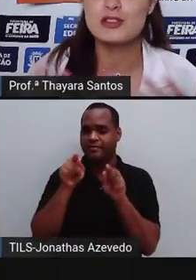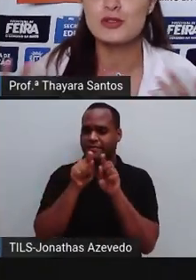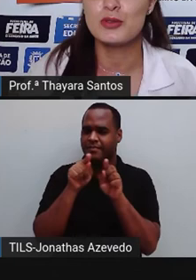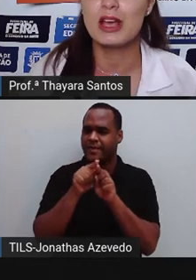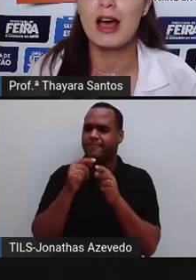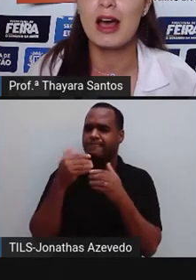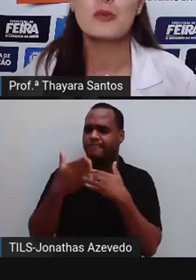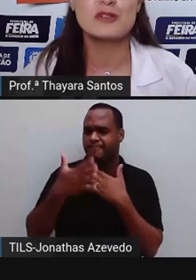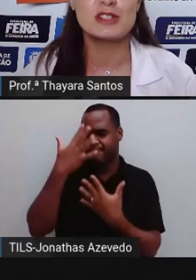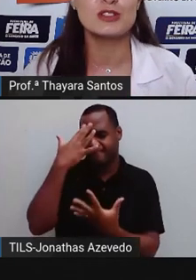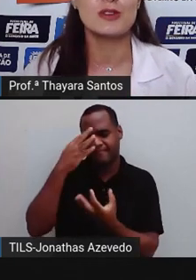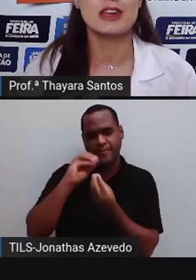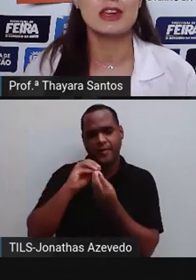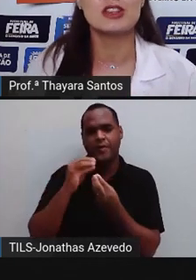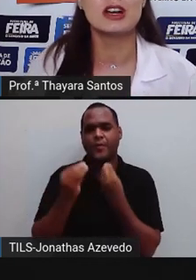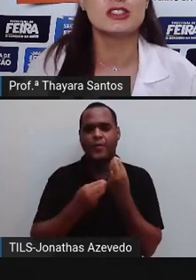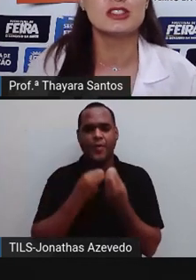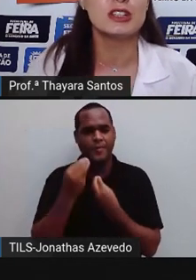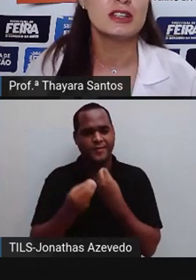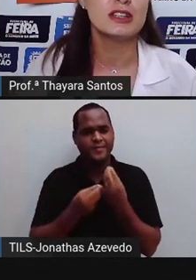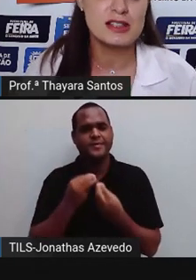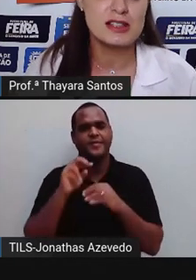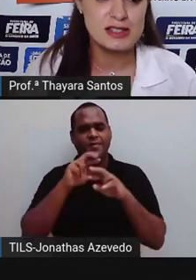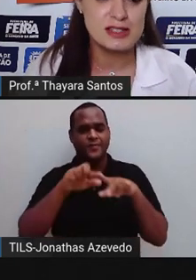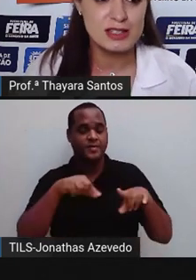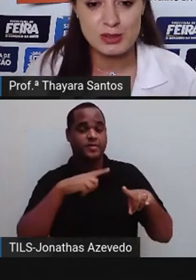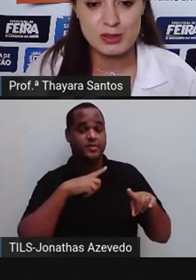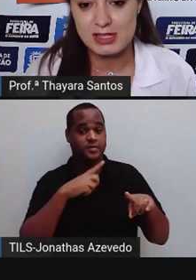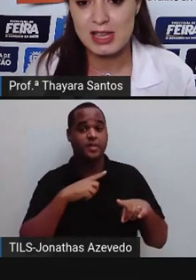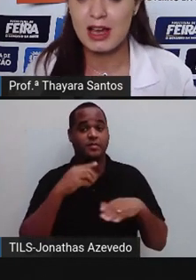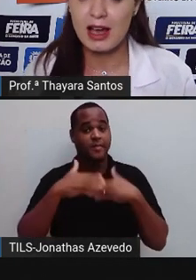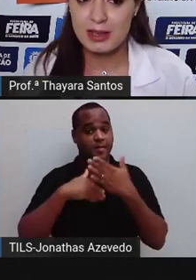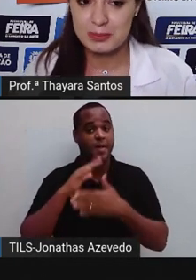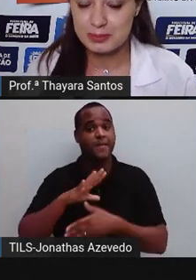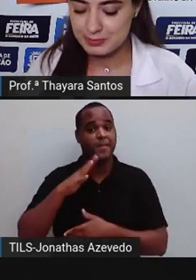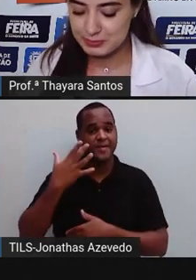provavelmente, identificar quando vocês estiverem diante dessas situações.